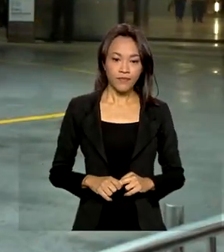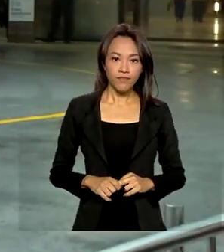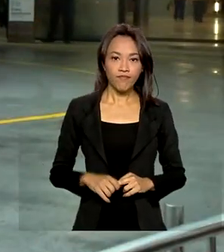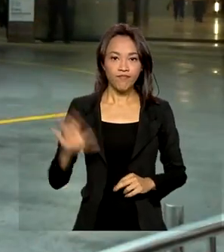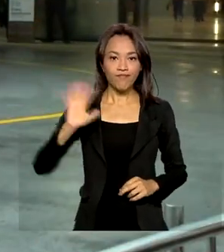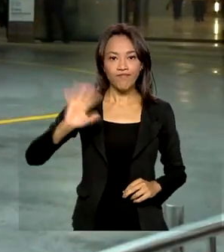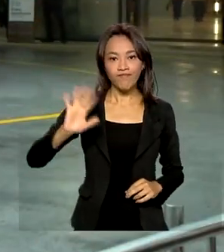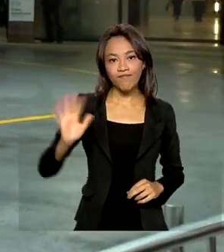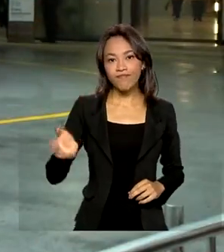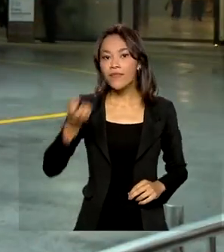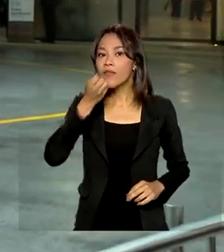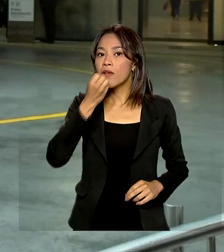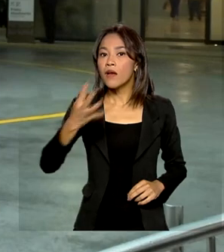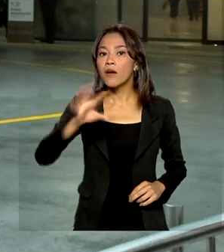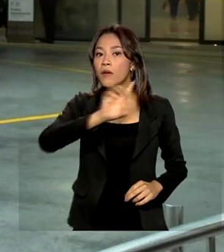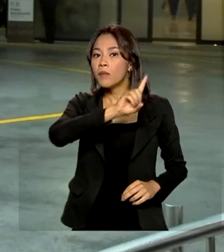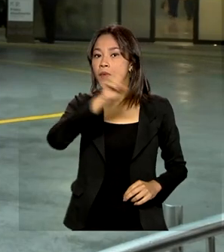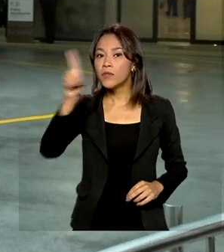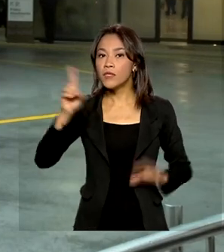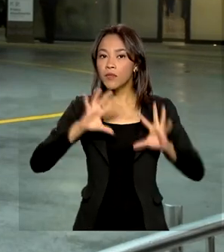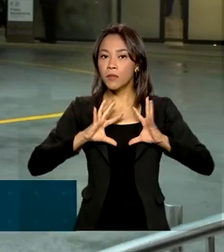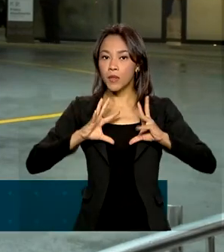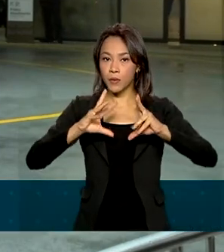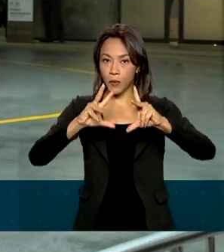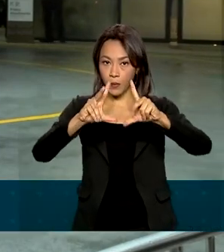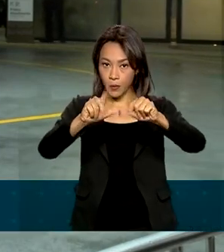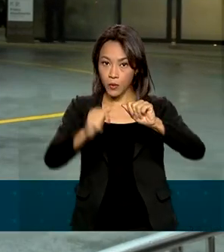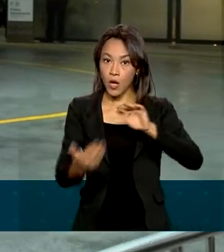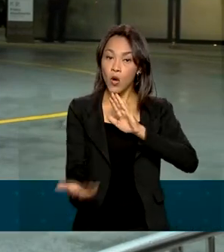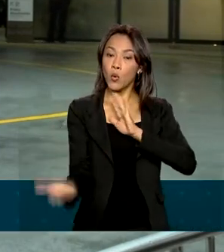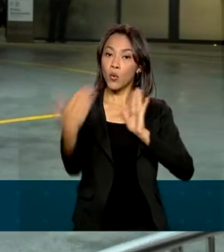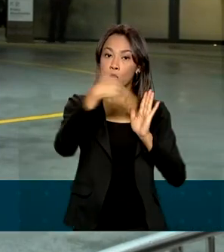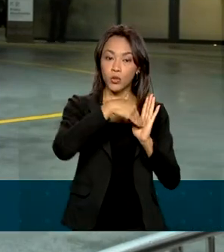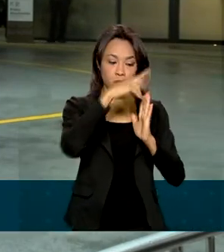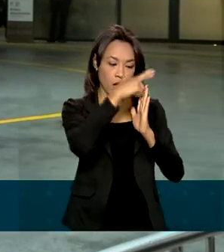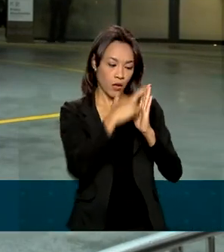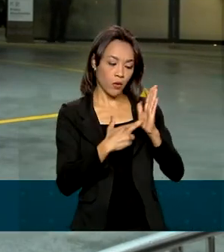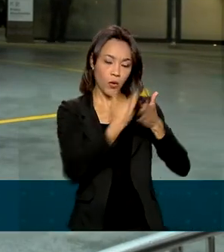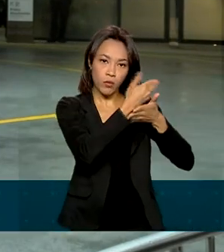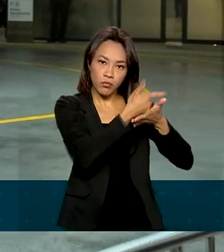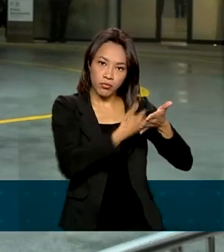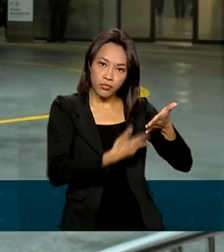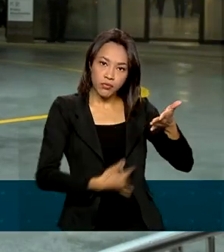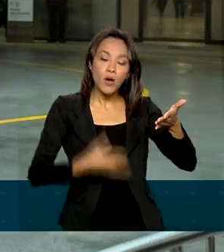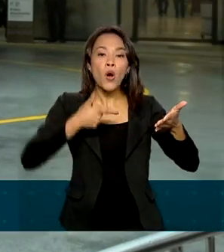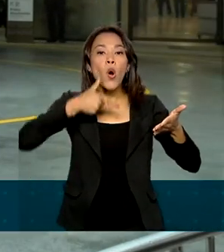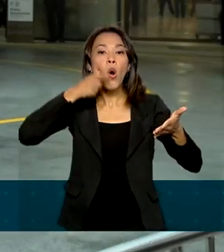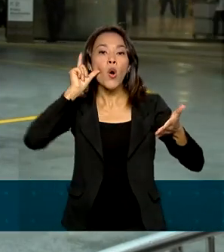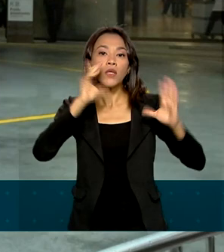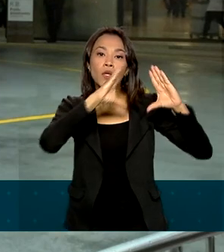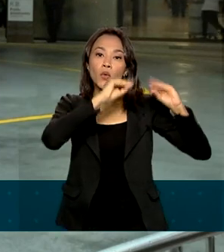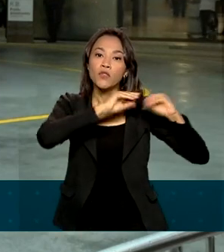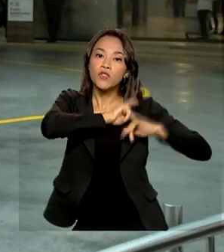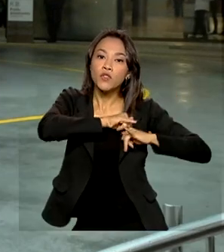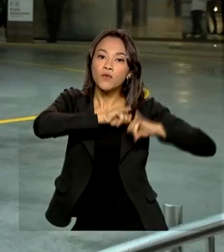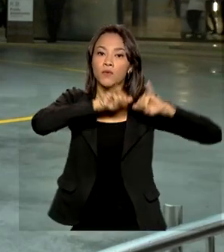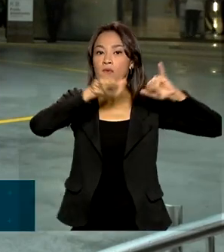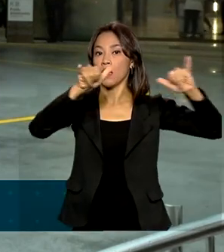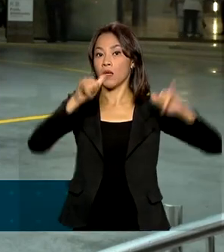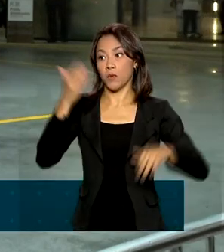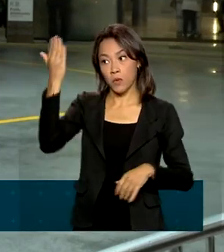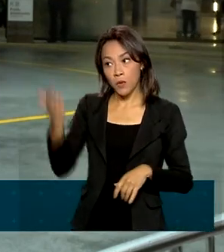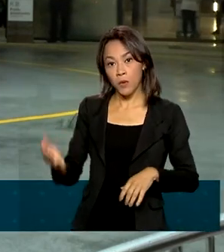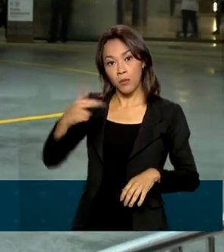Oi, bom dia, Luciana. Bom dia para todo mundo. Olha, de acordo com o último boletim médico divulgado ontem à noite, o presidente Jair